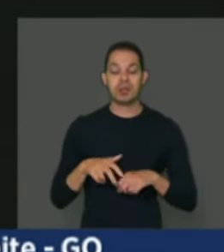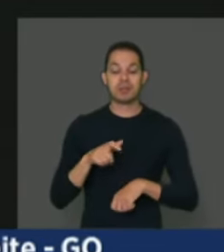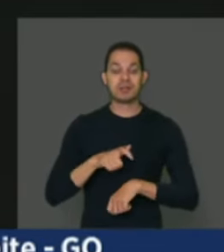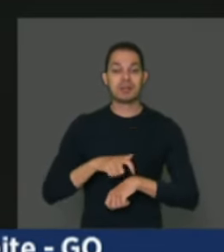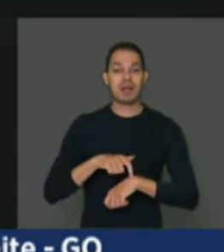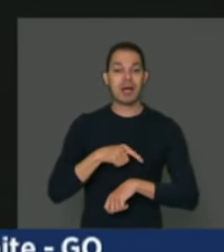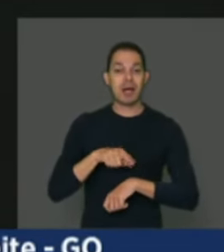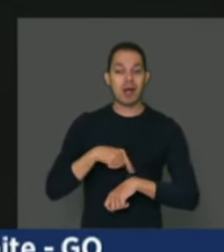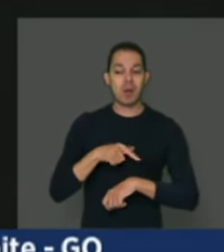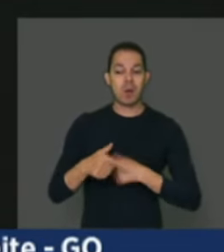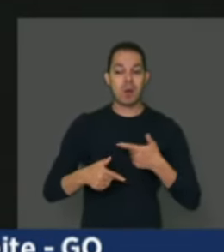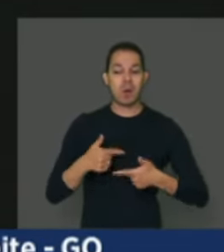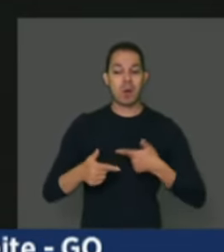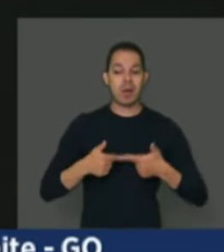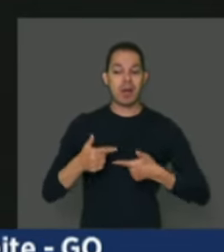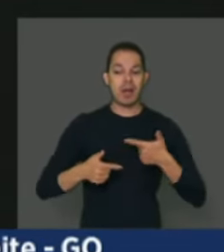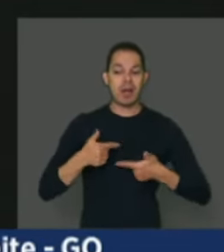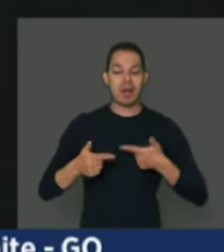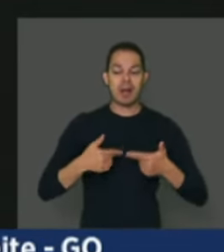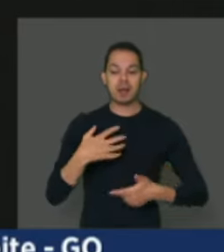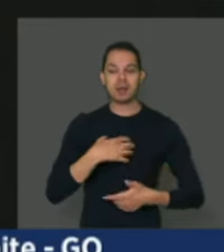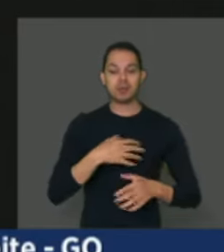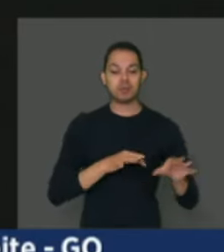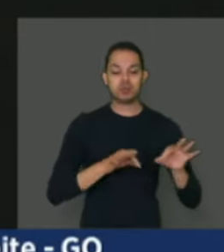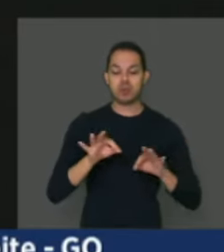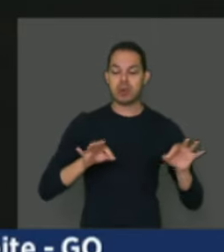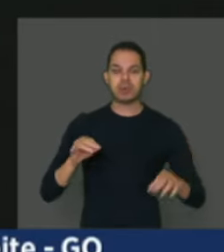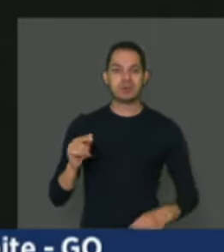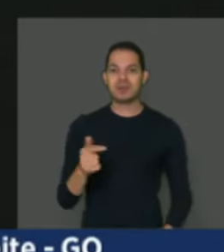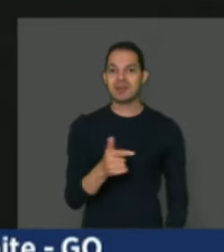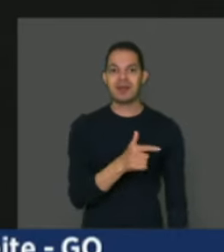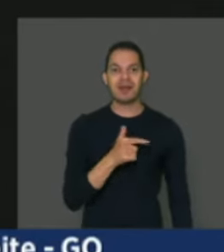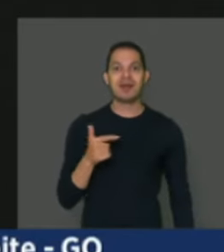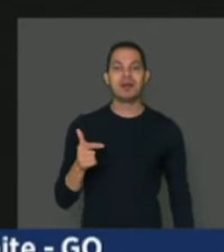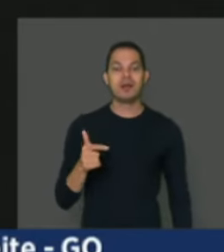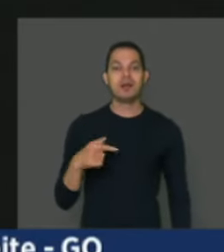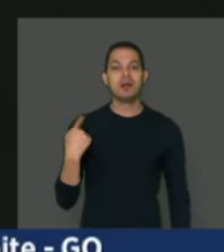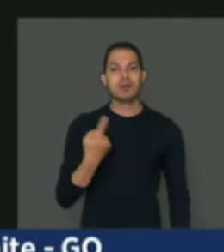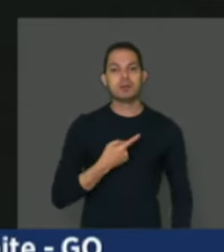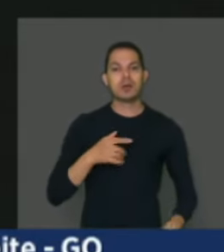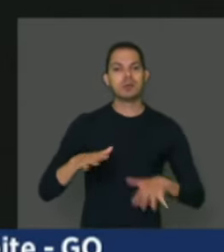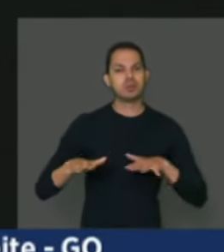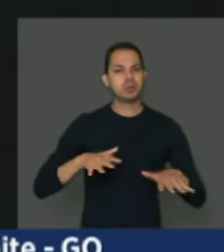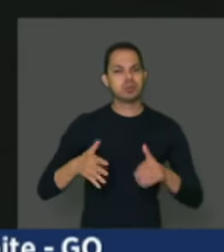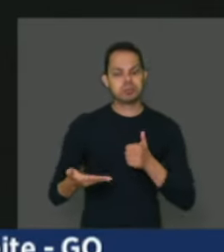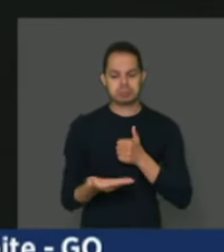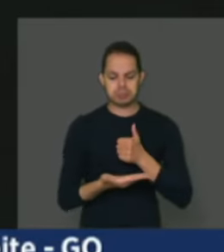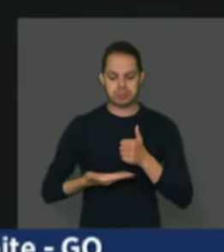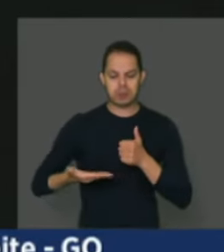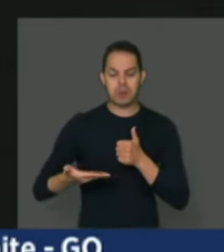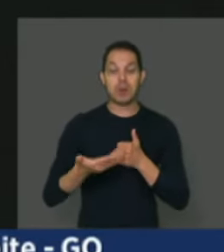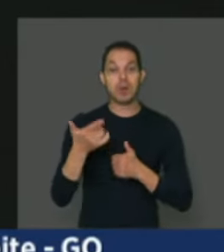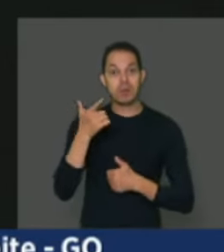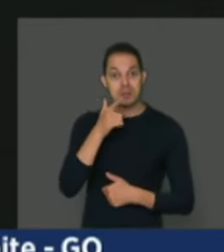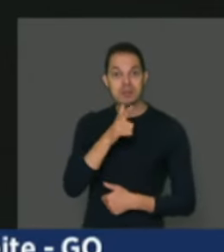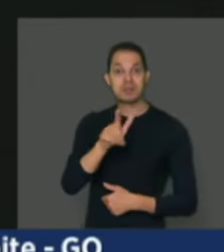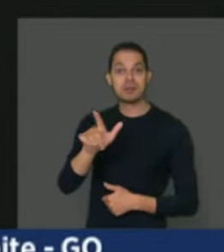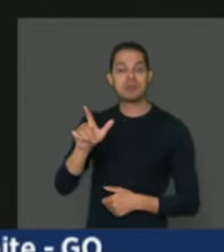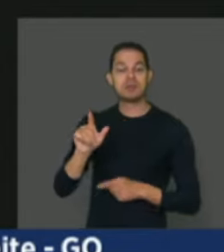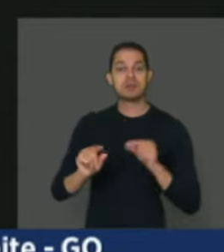Ele não tem muita condição de se organizar. E nós, através dos movimentos de base, nós conseguimos